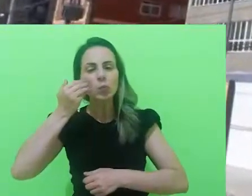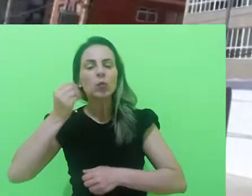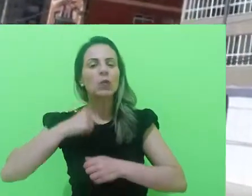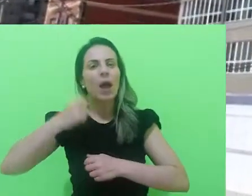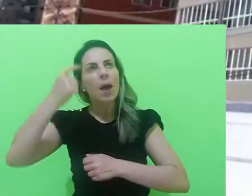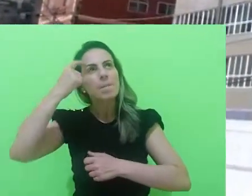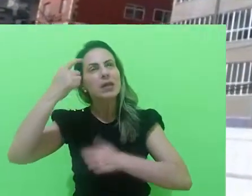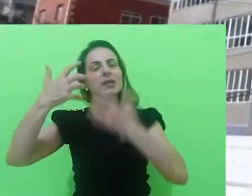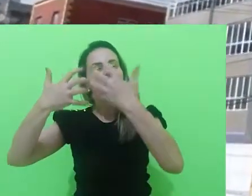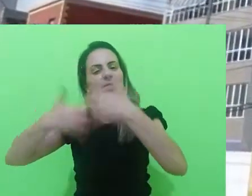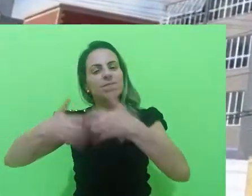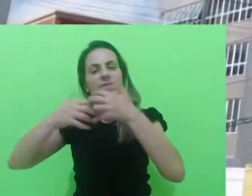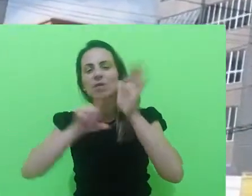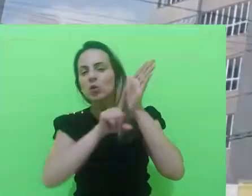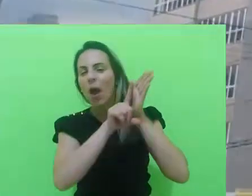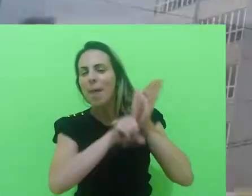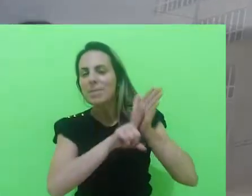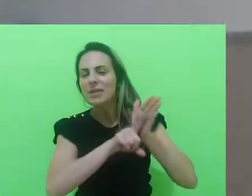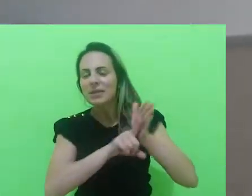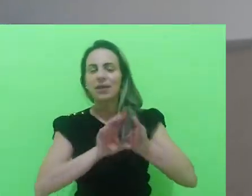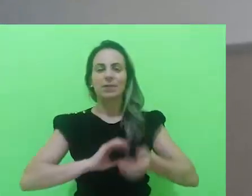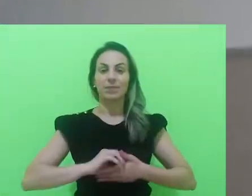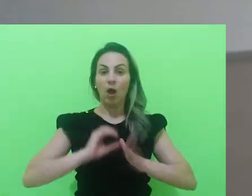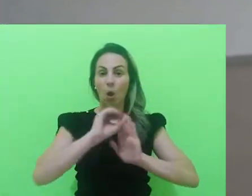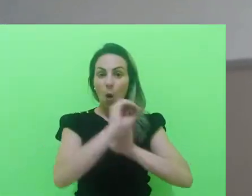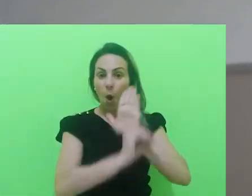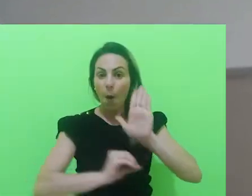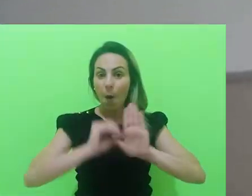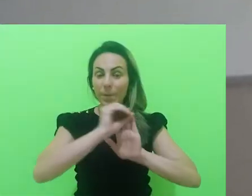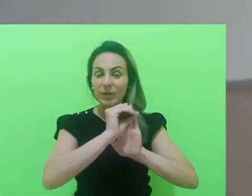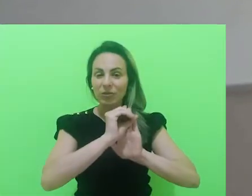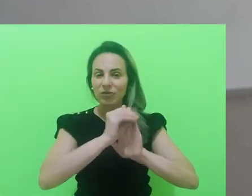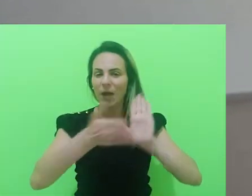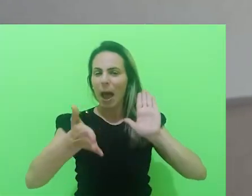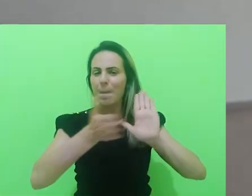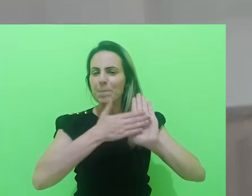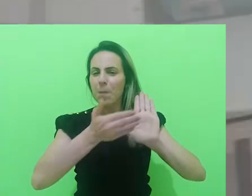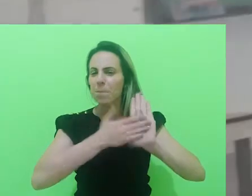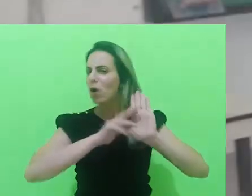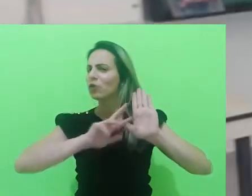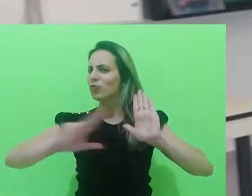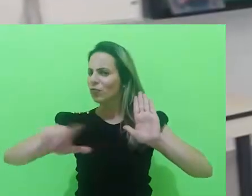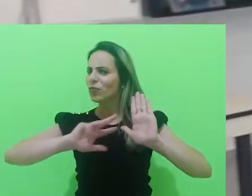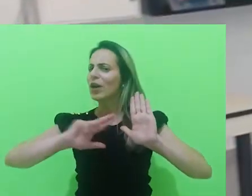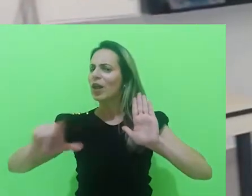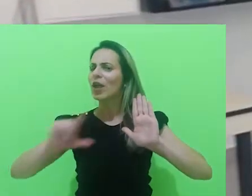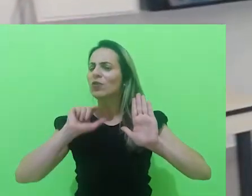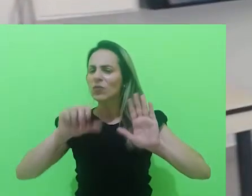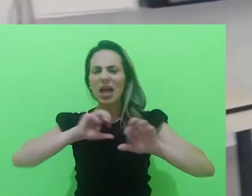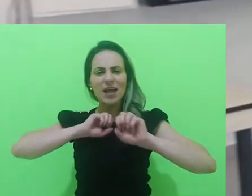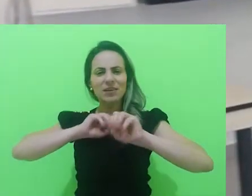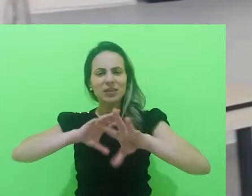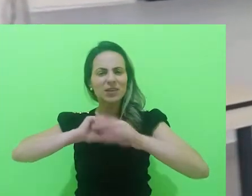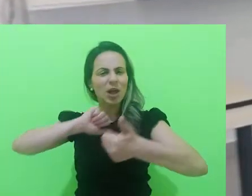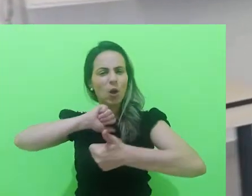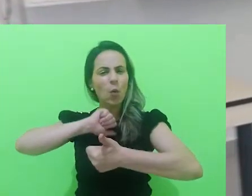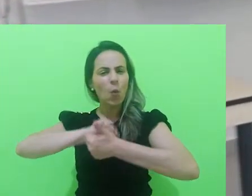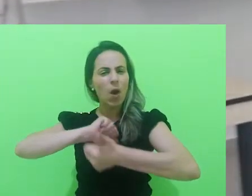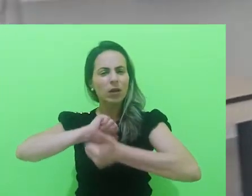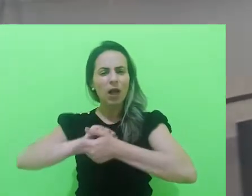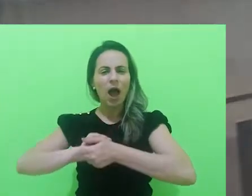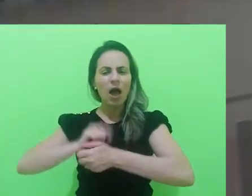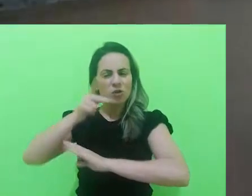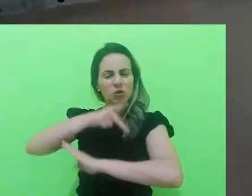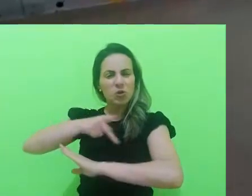pensar e a investigação. O Objetivo apresenta uma proposta diferenciada com ensino de qualidade e